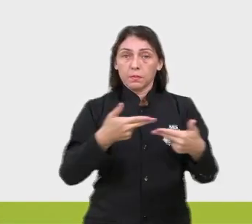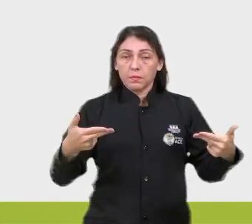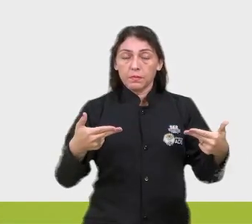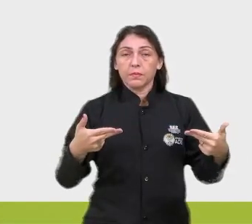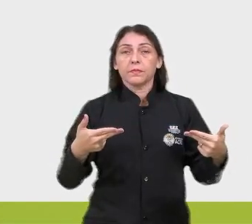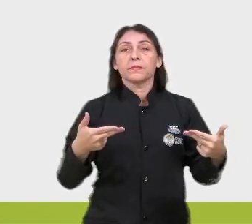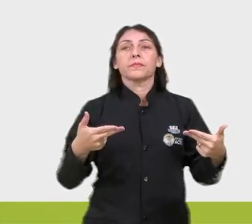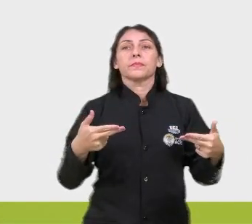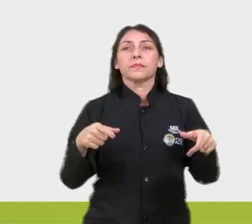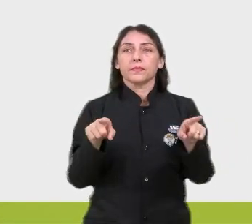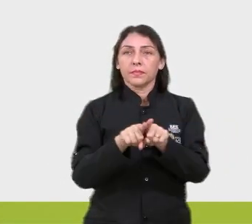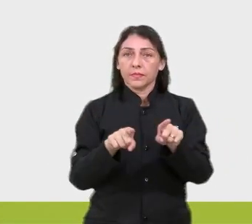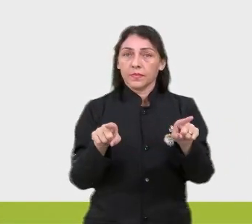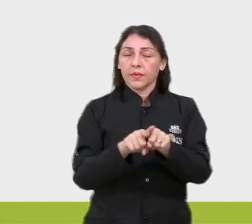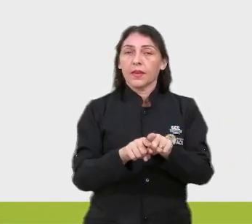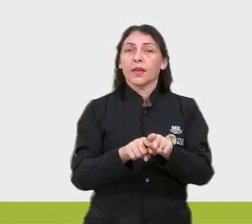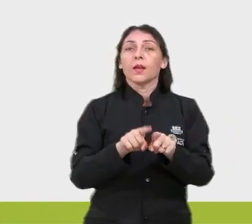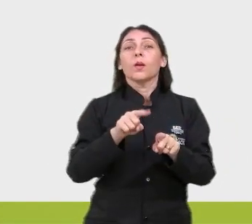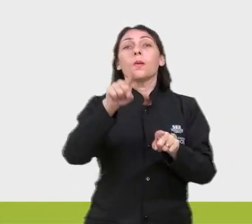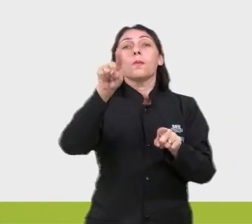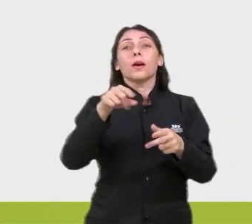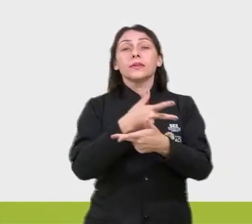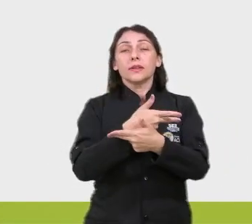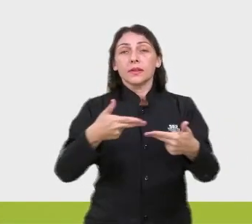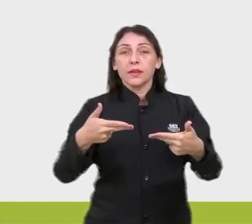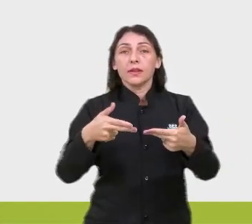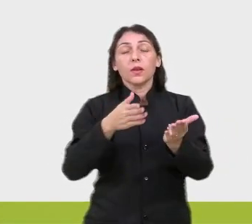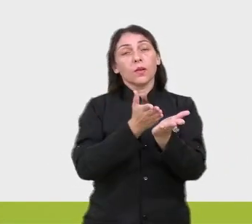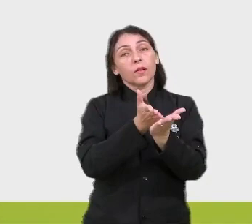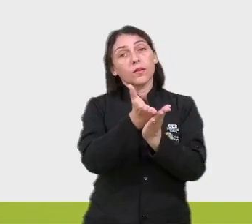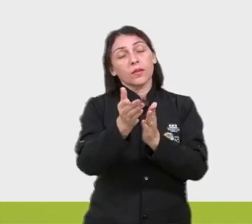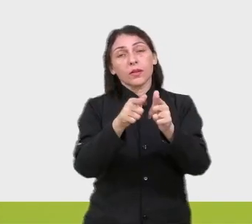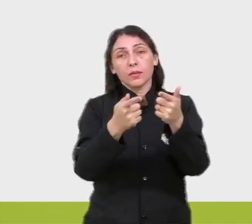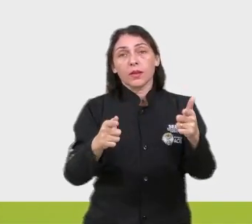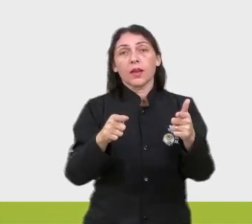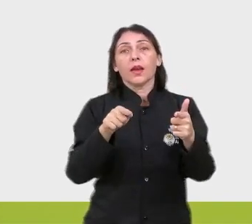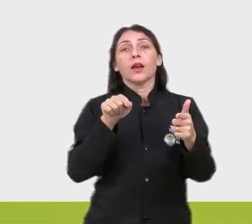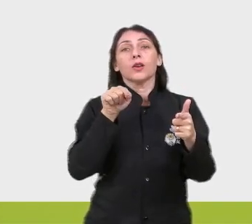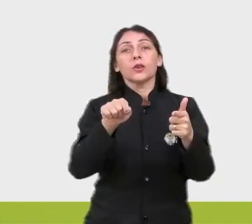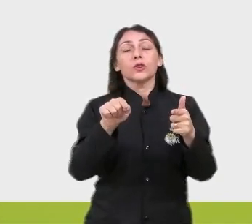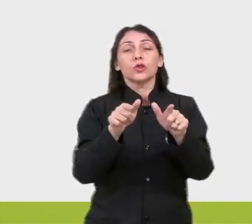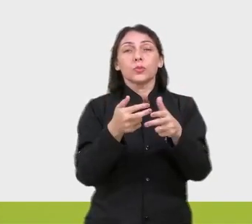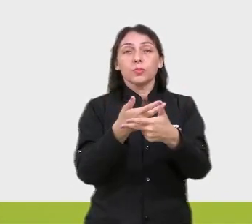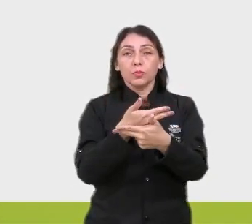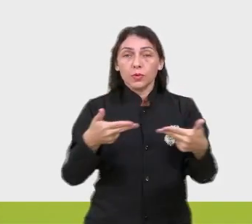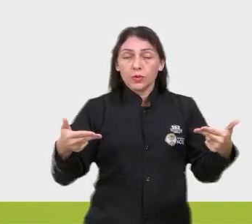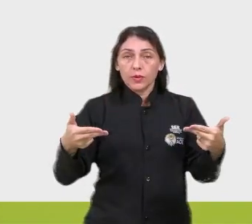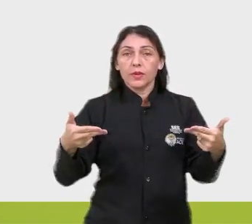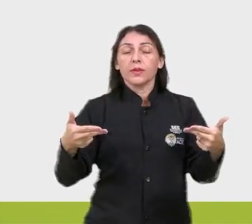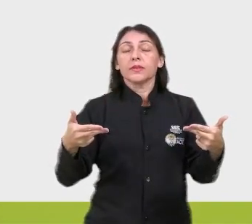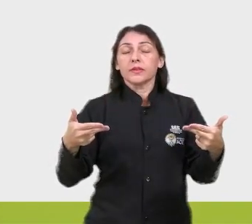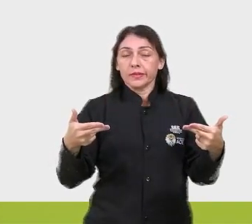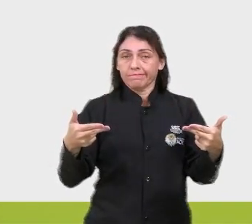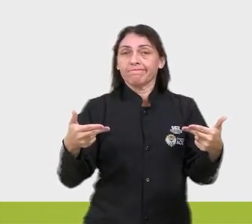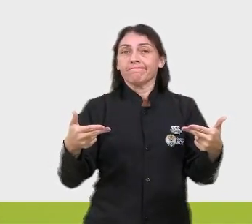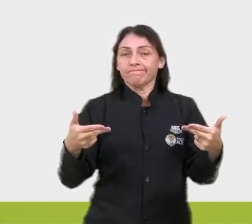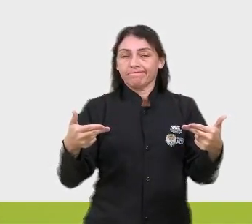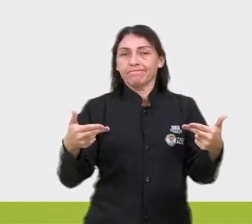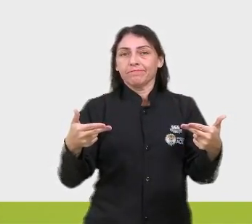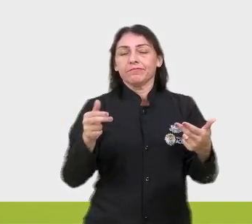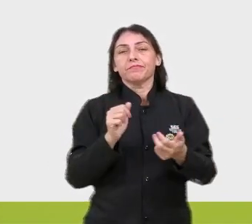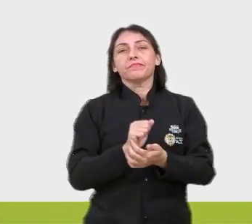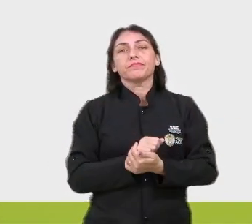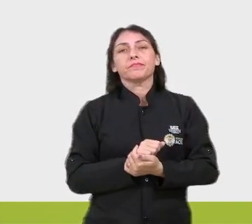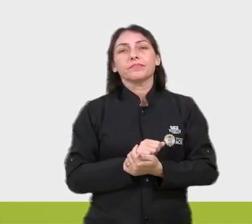Assim como a acentuação, o desvio gramatical de pontuação, na verdade, a pontuação, quando se